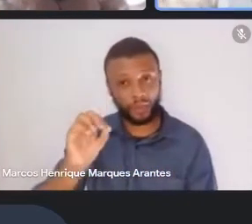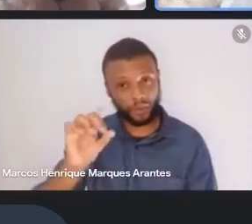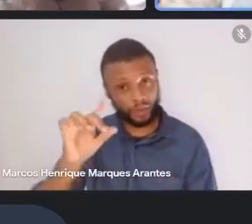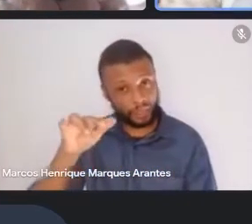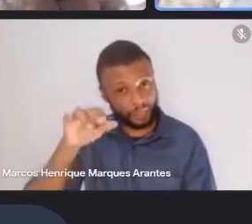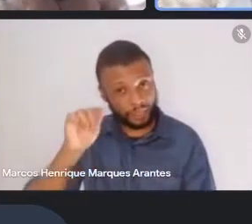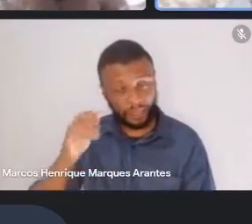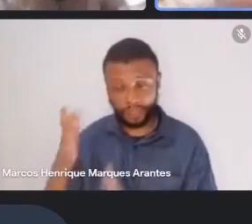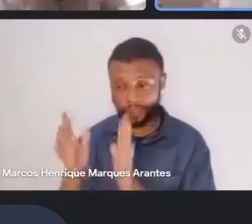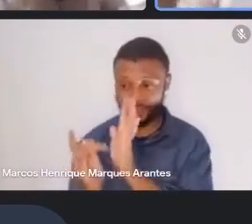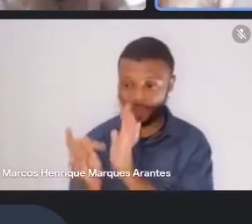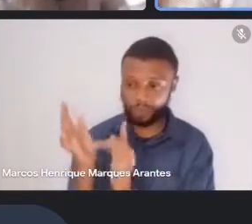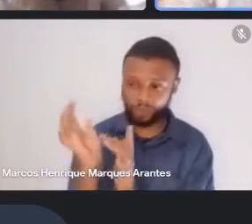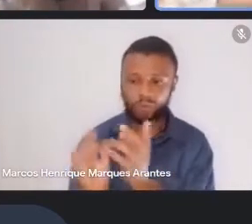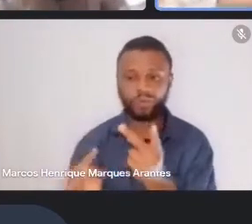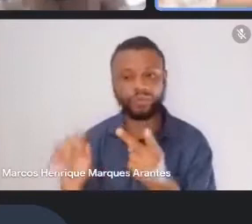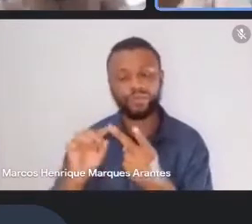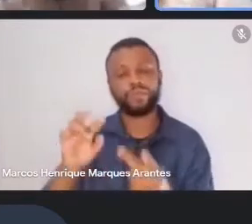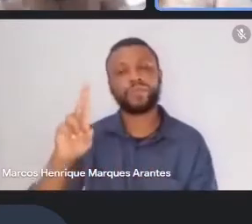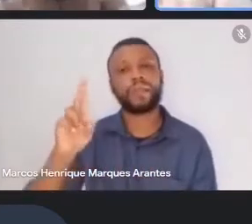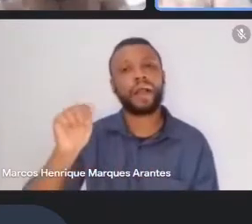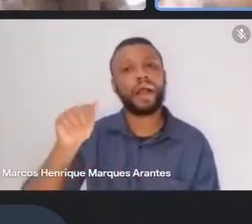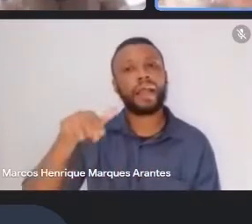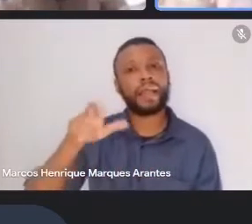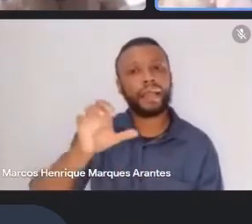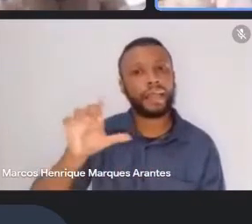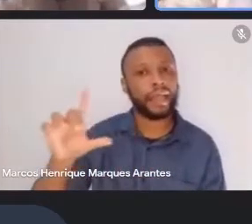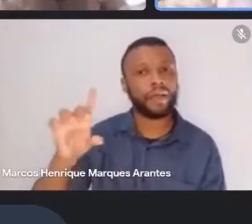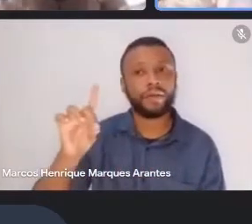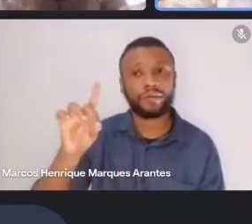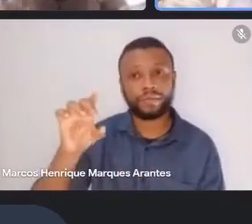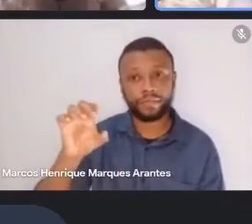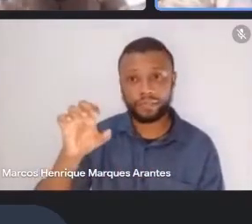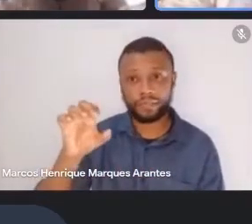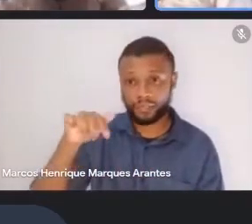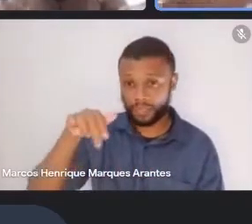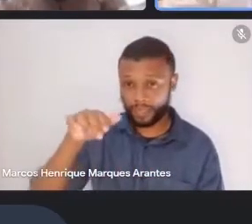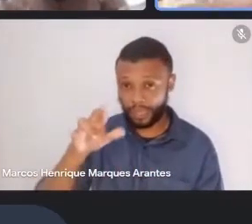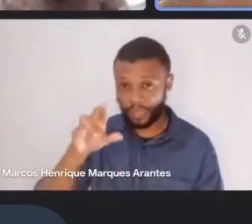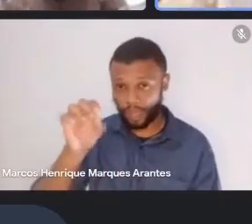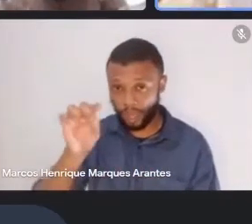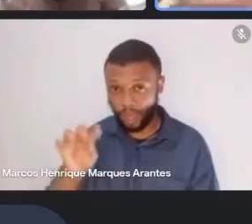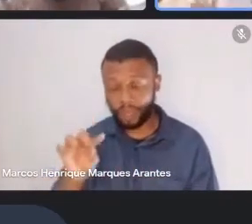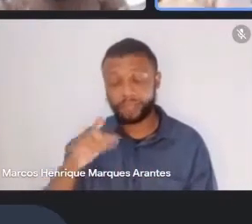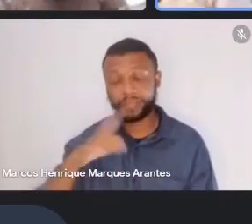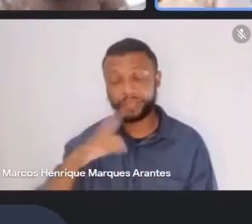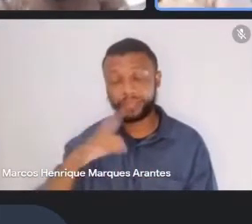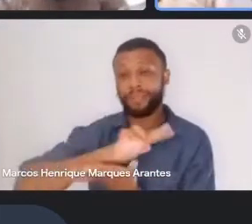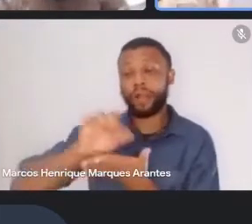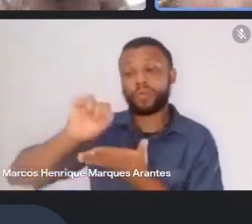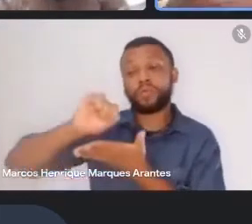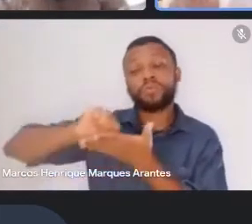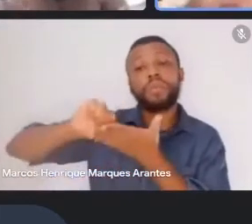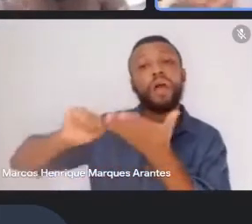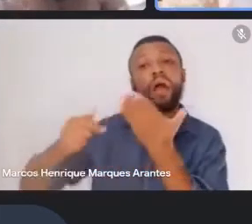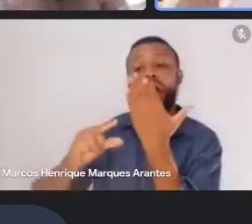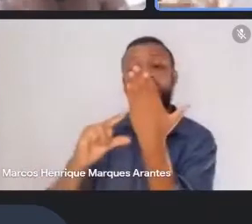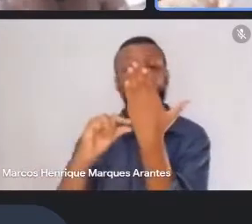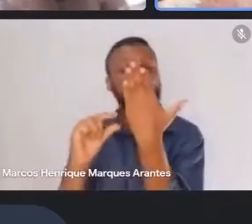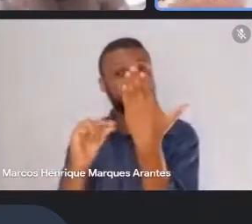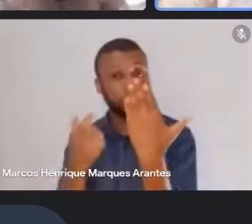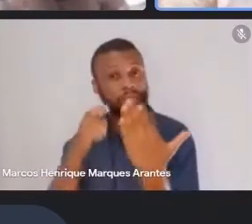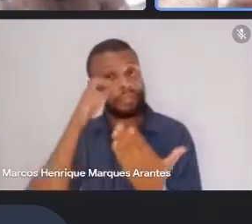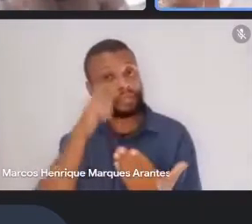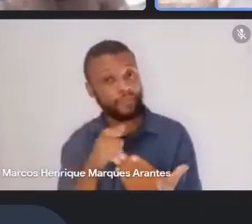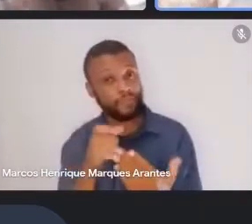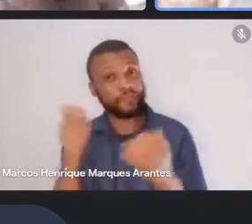de Queiroz, sabe? A gente tem muitos escritores interessantes, né? Que a gente pode trazer e levar, assim,